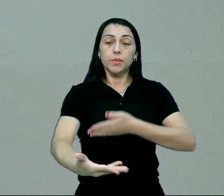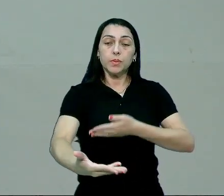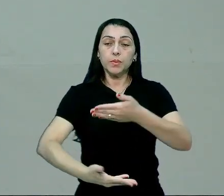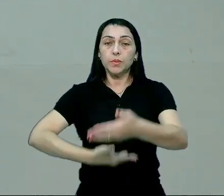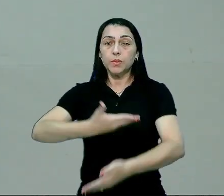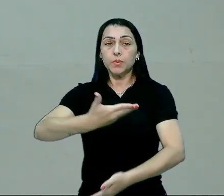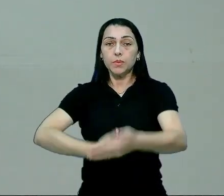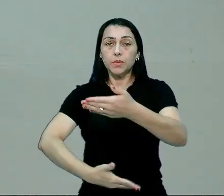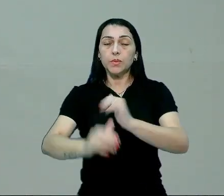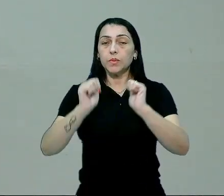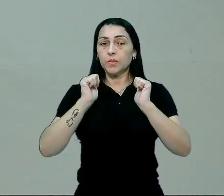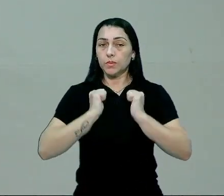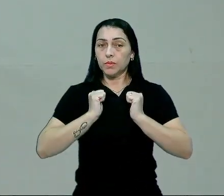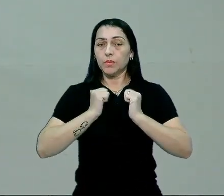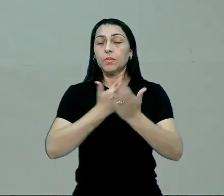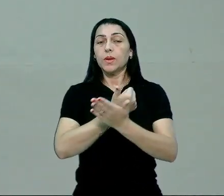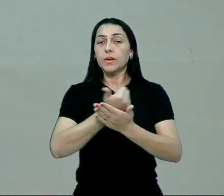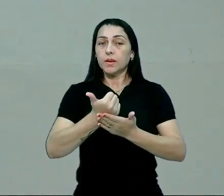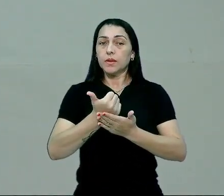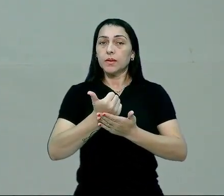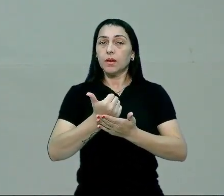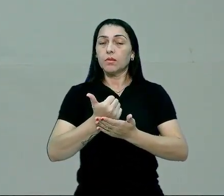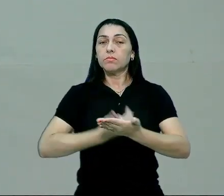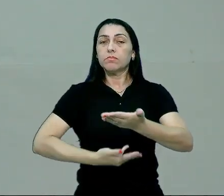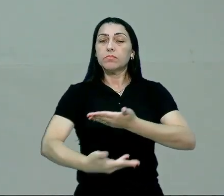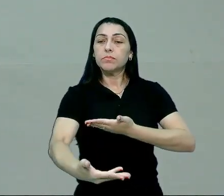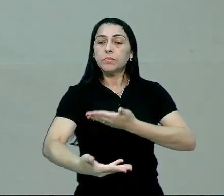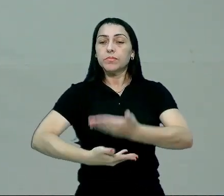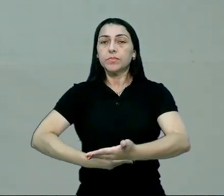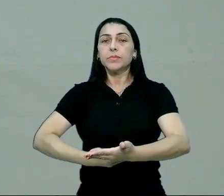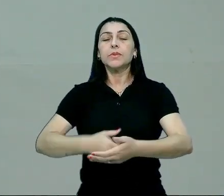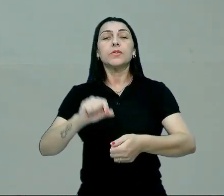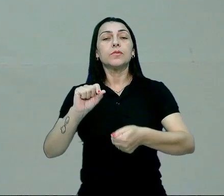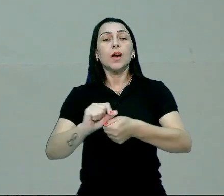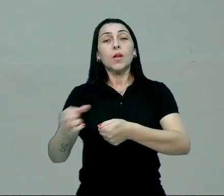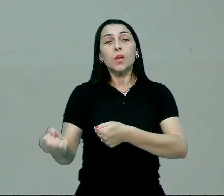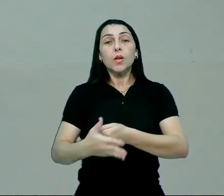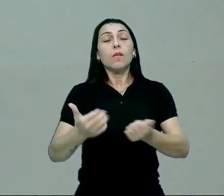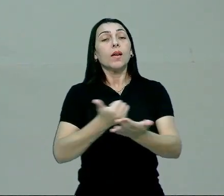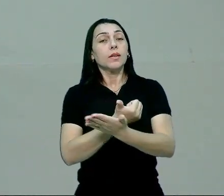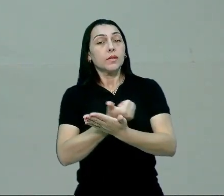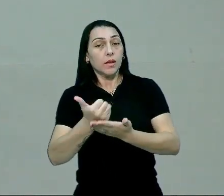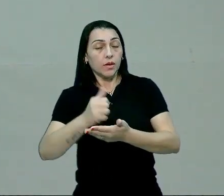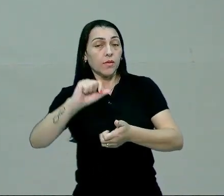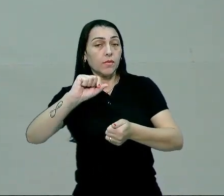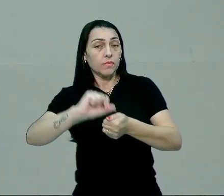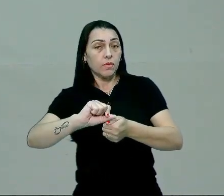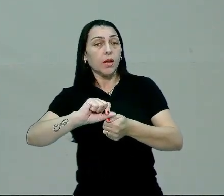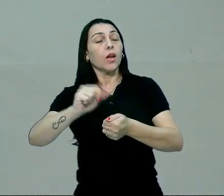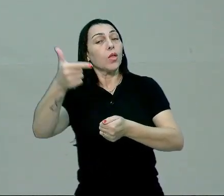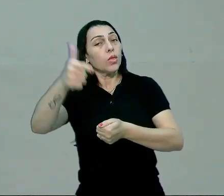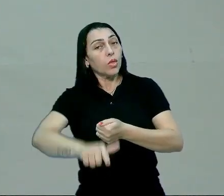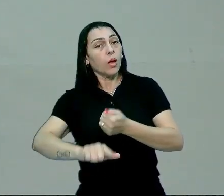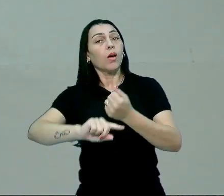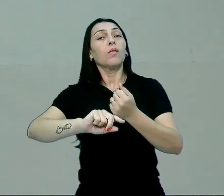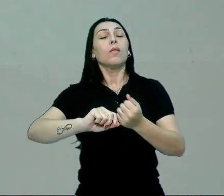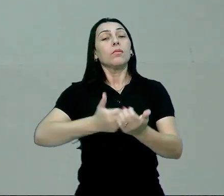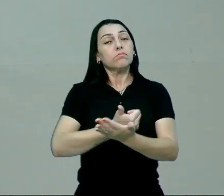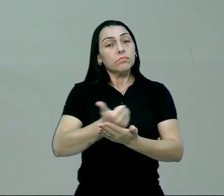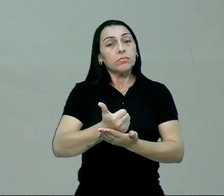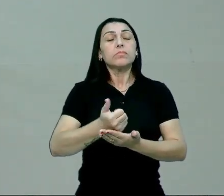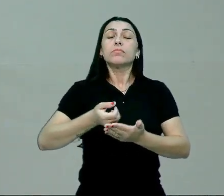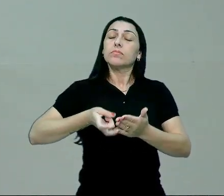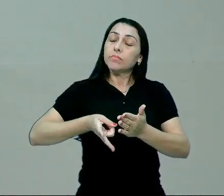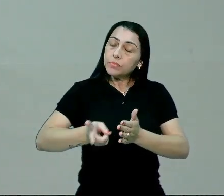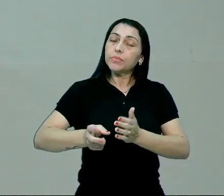comportamento. Uma ação, uma reação, que gera uma nova ação, que gera uma nova reação e assim